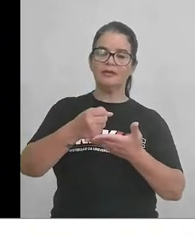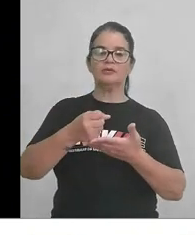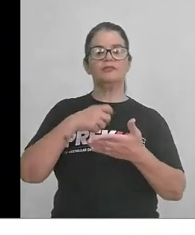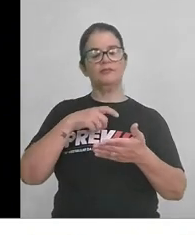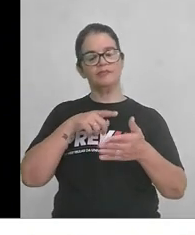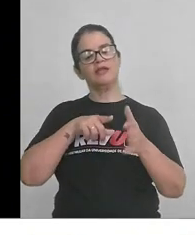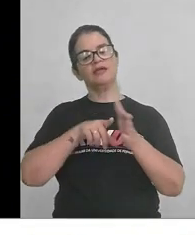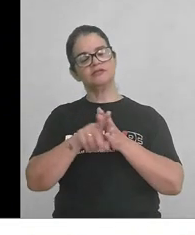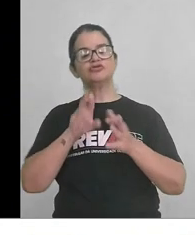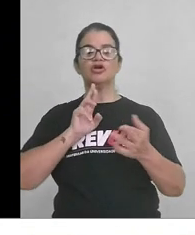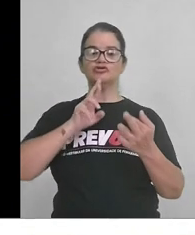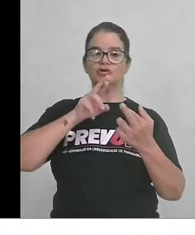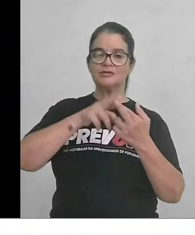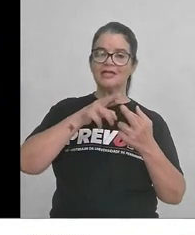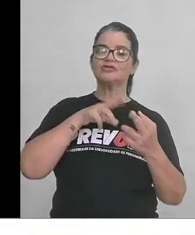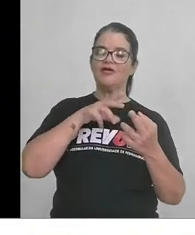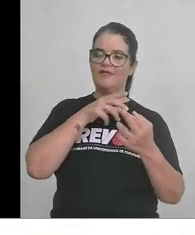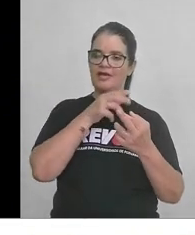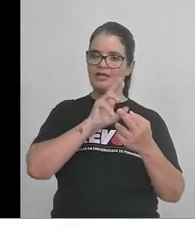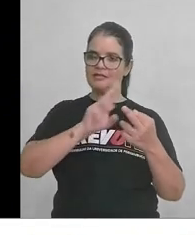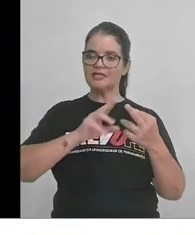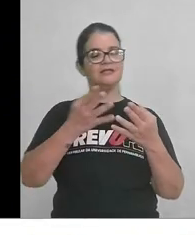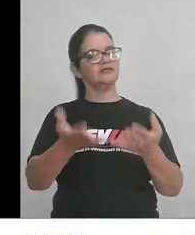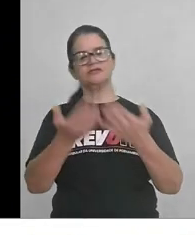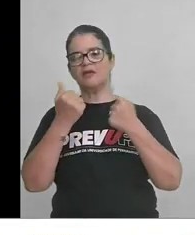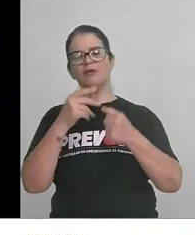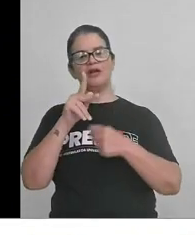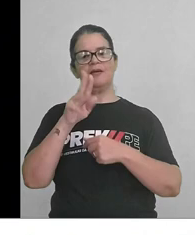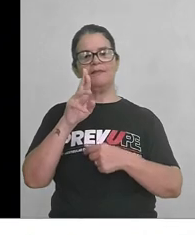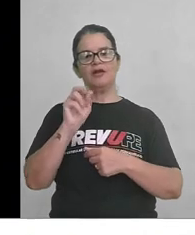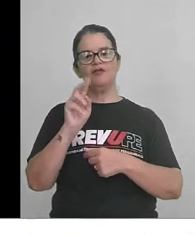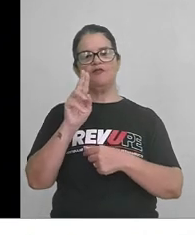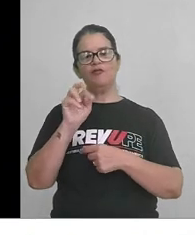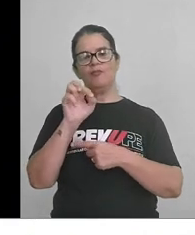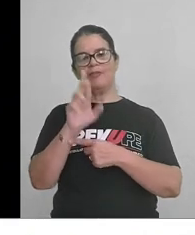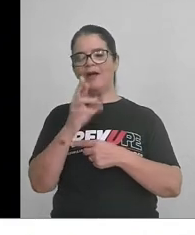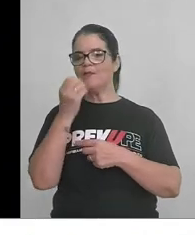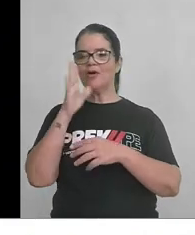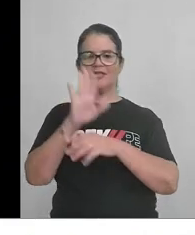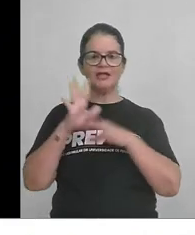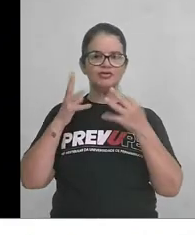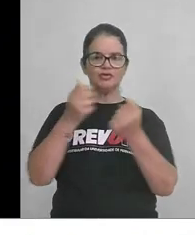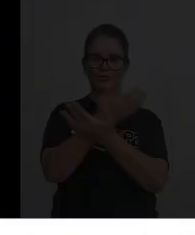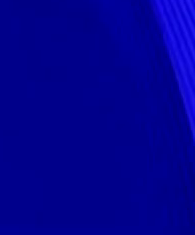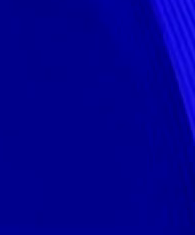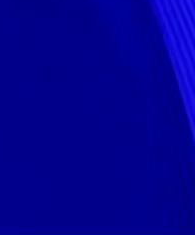Essas aqui são as referências. E simbora a gente prevupar. Uma boa tarde a todos.